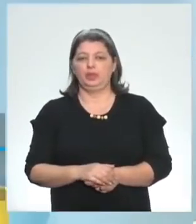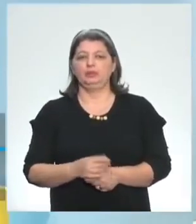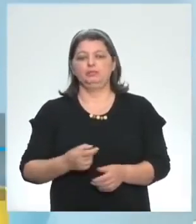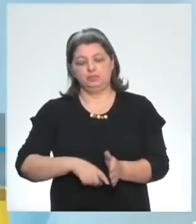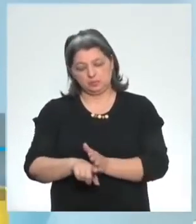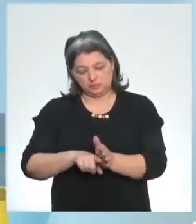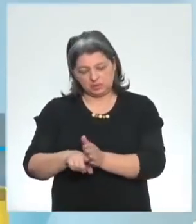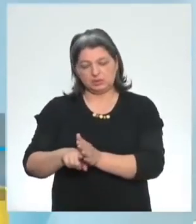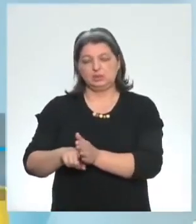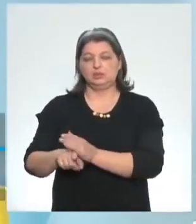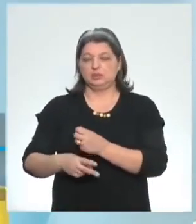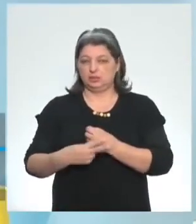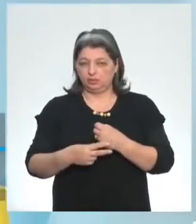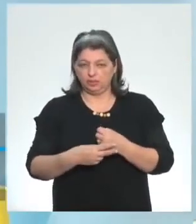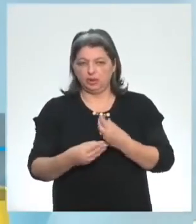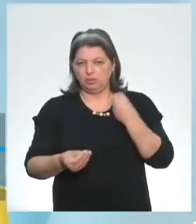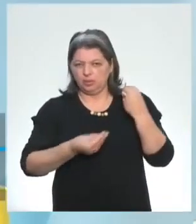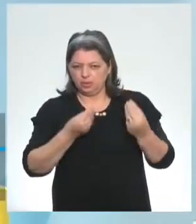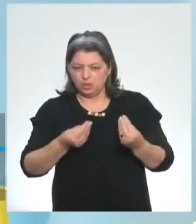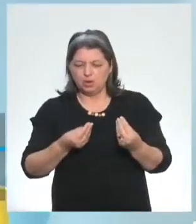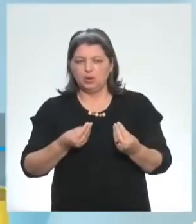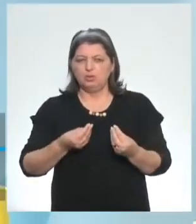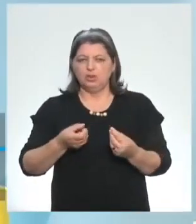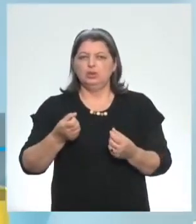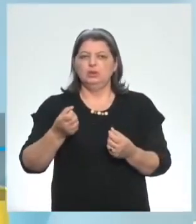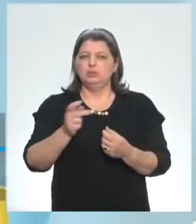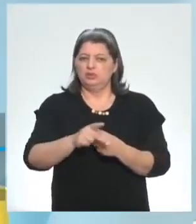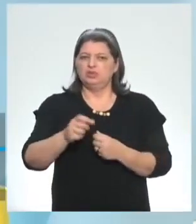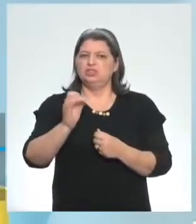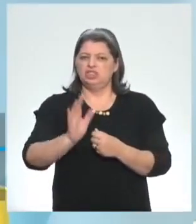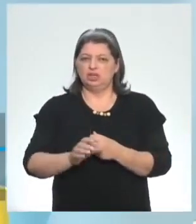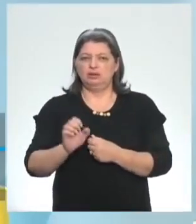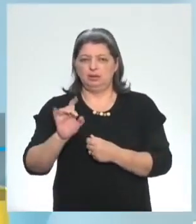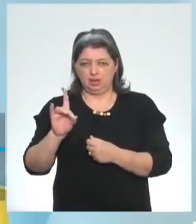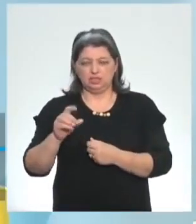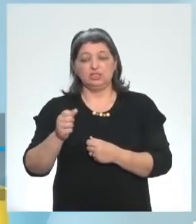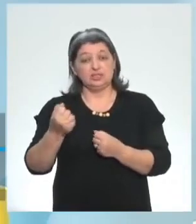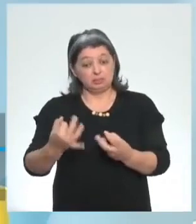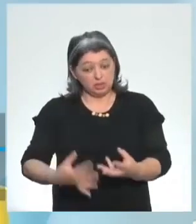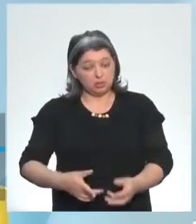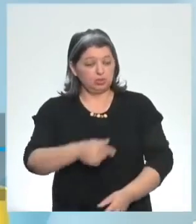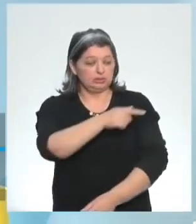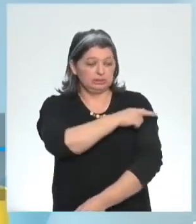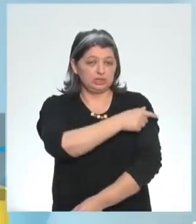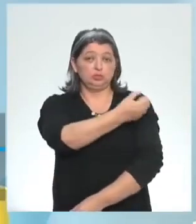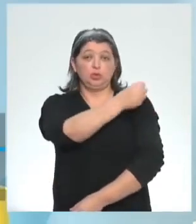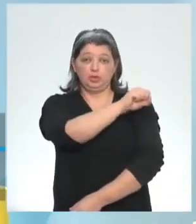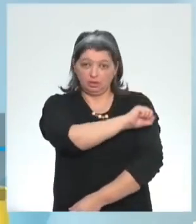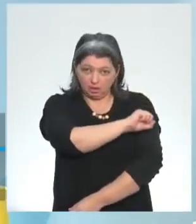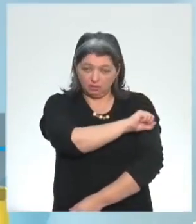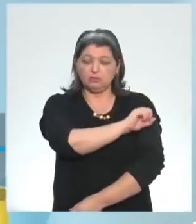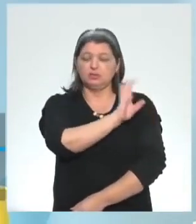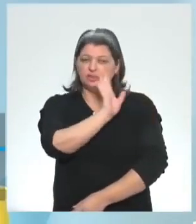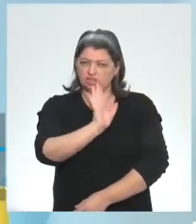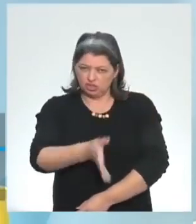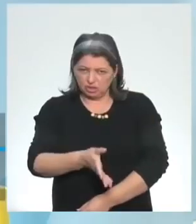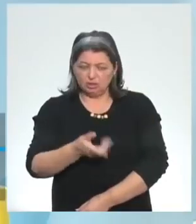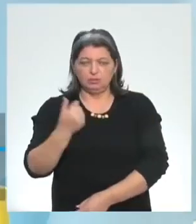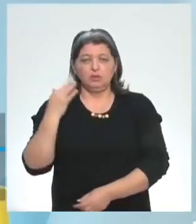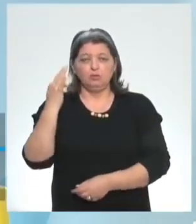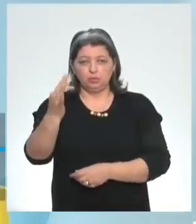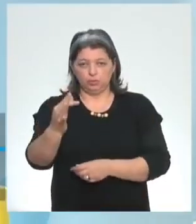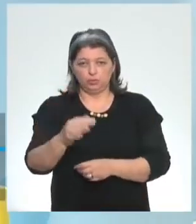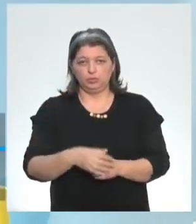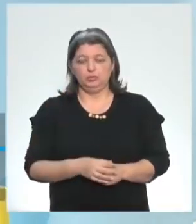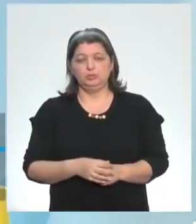verbo to be vai lembrar como é que ele é o Ed explicou no sexto ano o Ed explicou no sétimo no oitavo ele aparece de novo o Ed tá falando do futuro no oitavo então